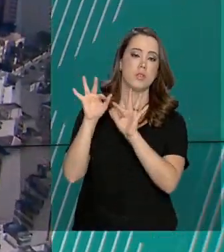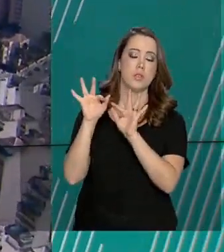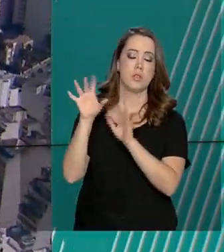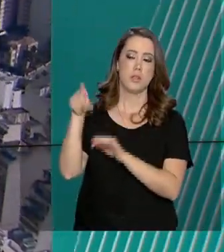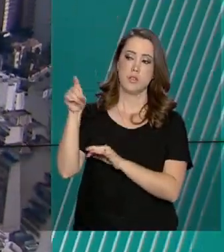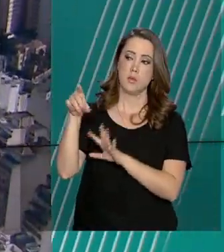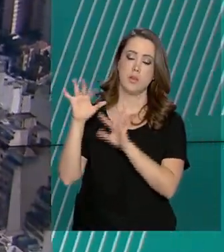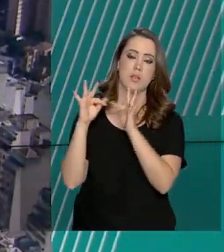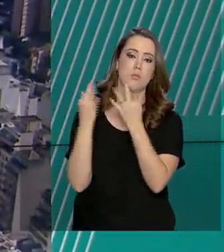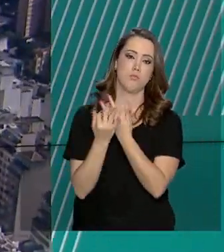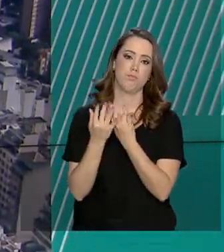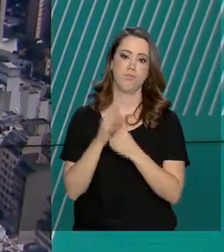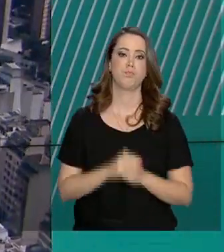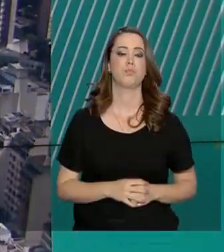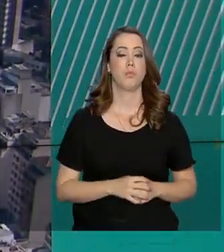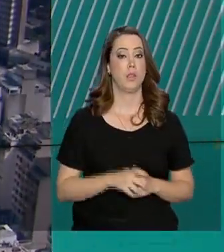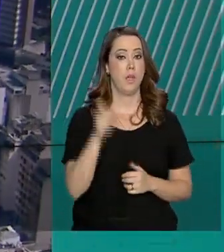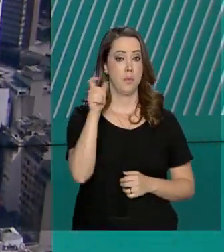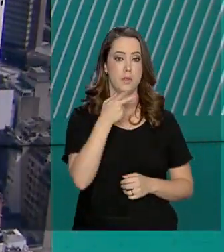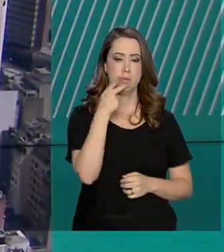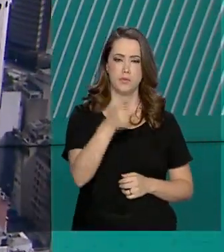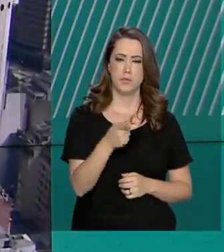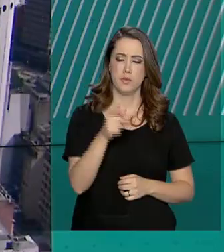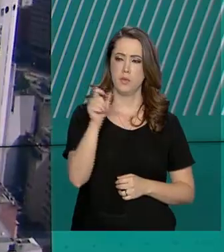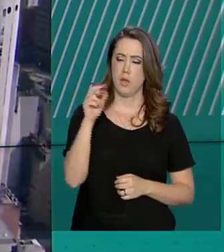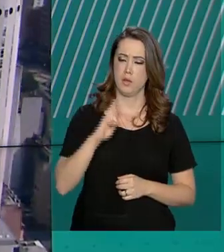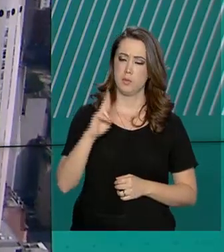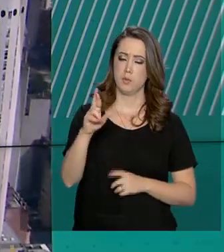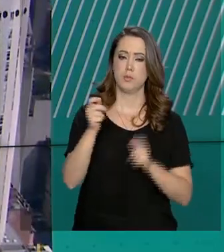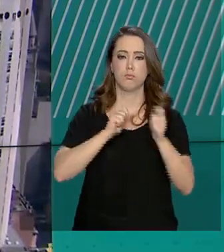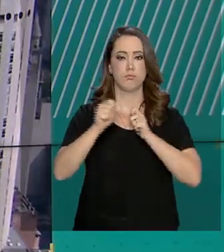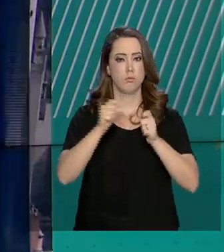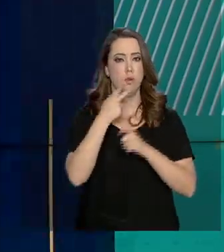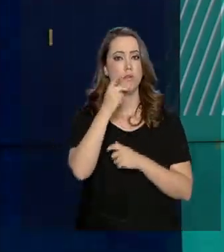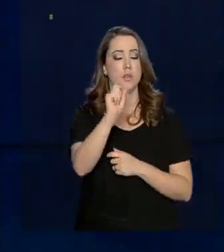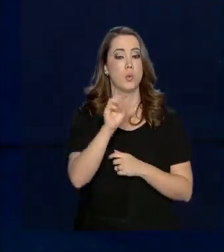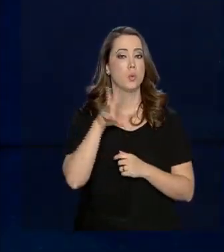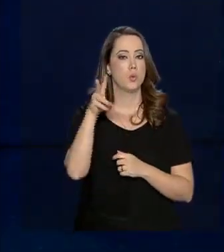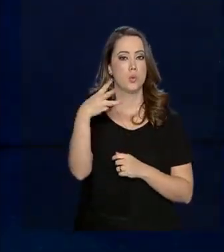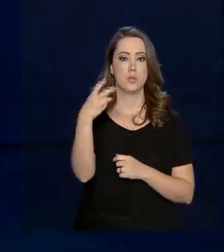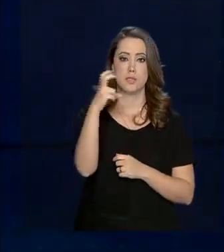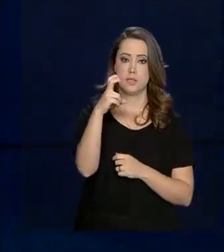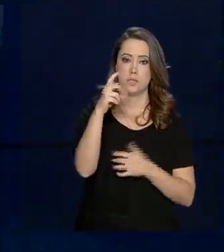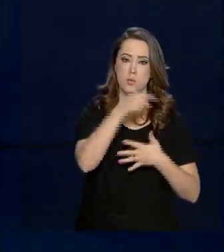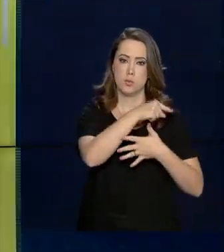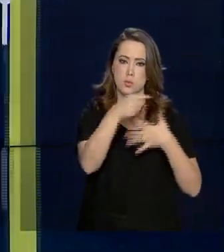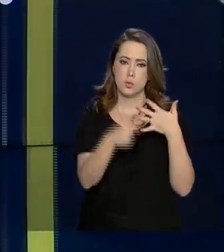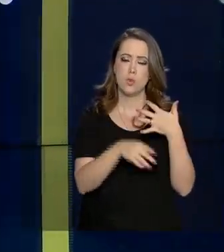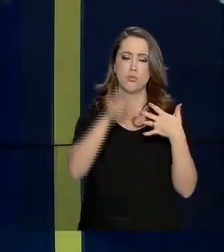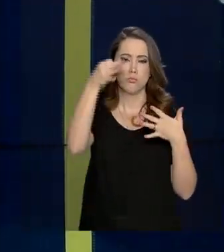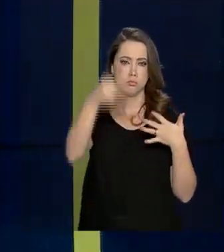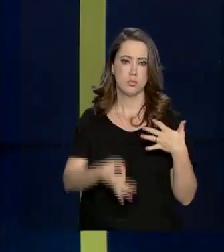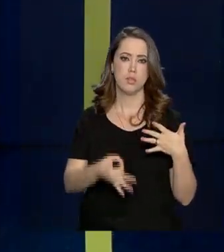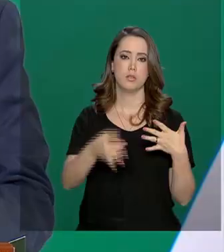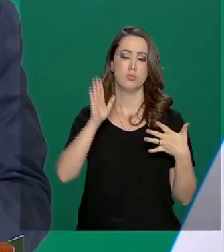Segundo o porta-voz da Presidência da República, todas as 35 metas estabelecidas no começo do ano foram cumpridas.